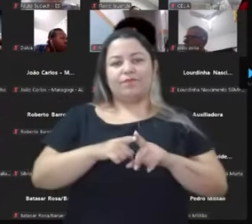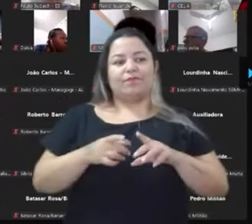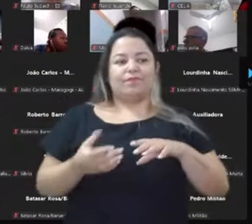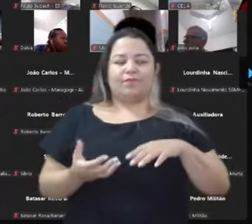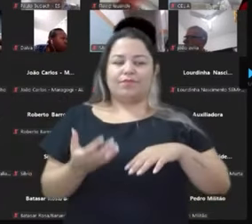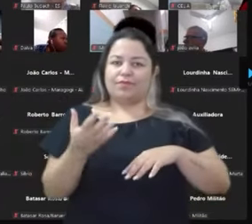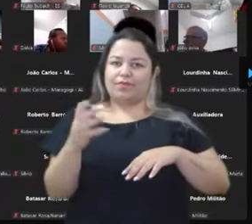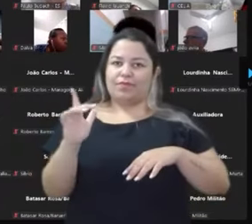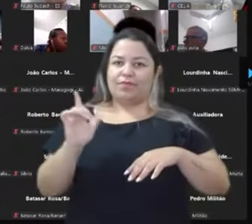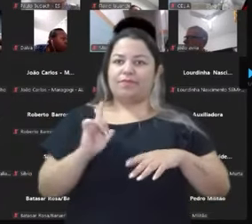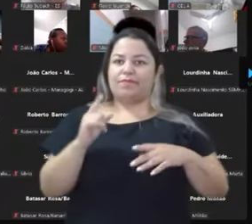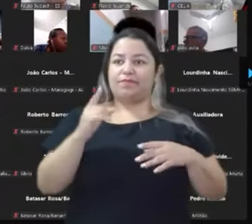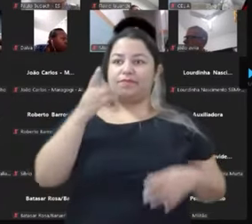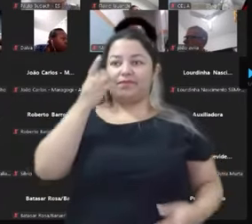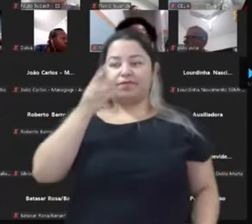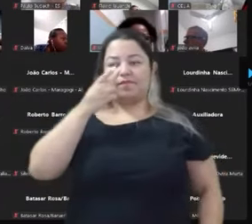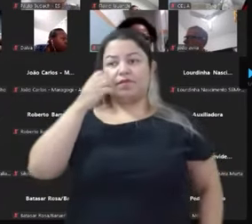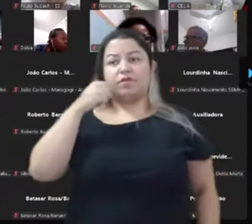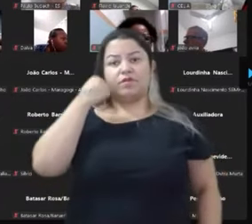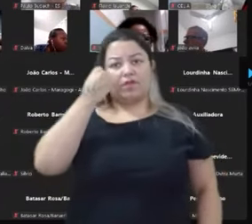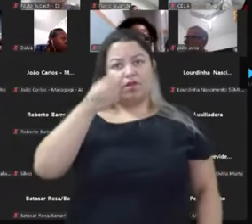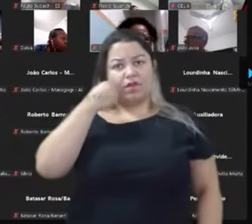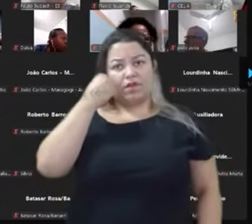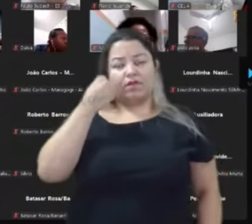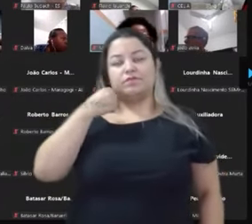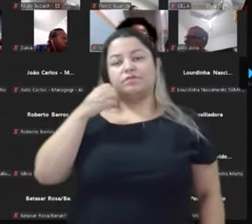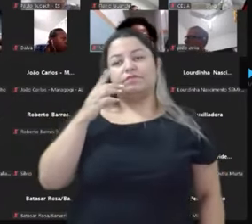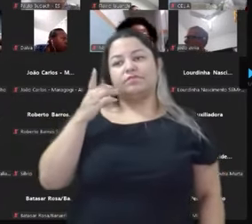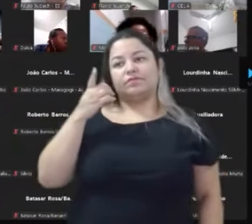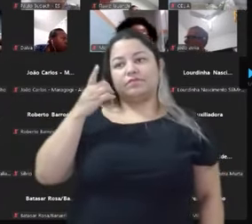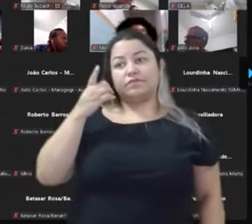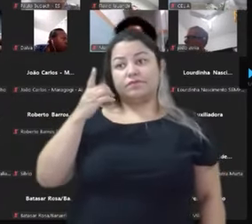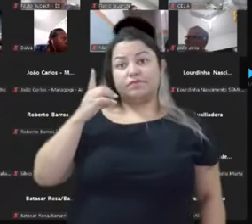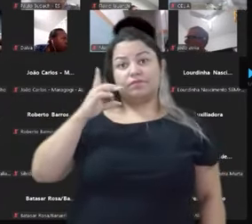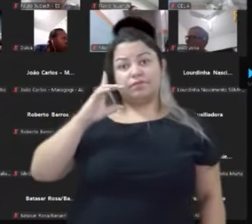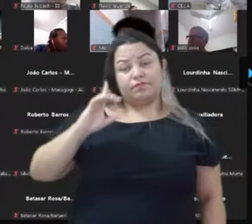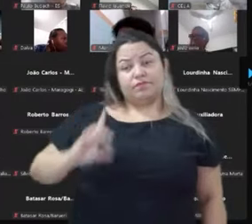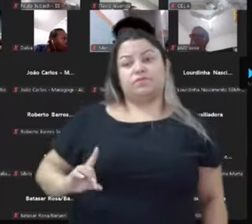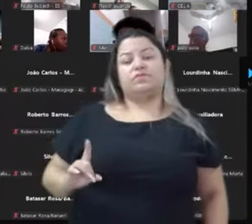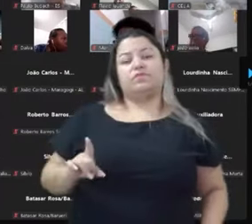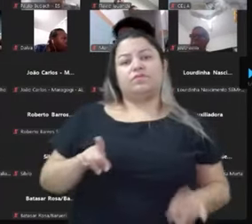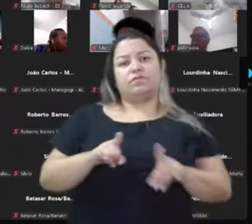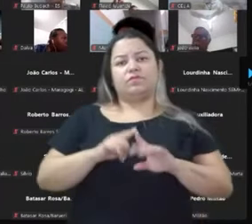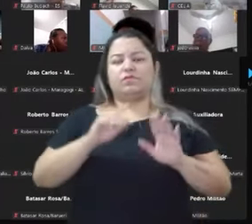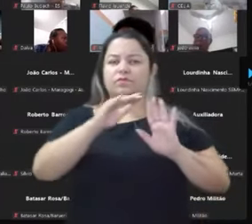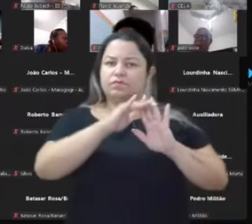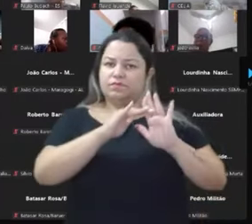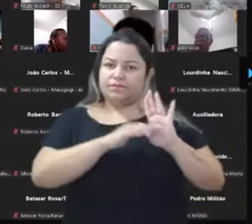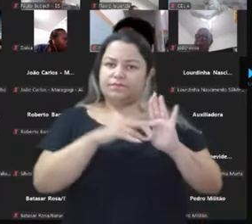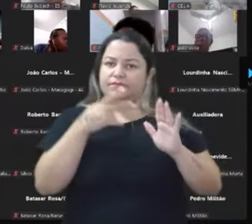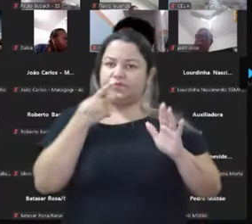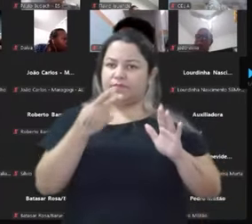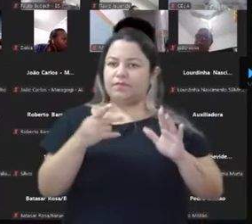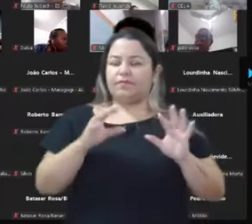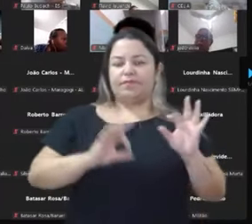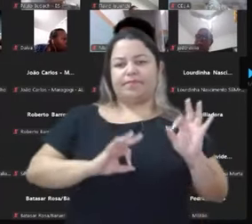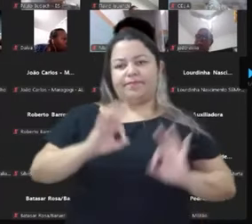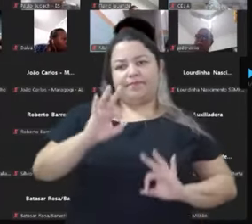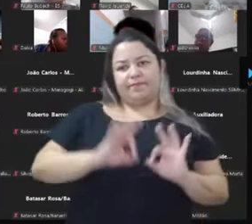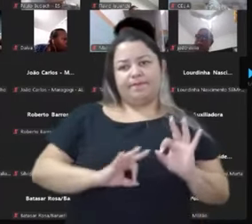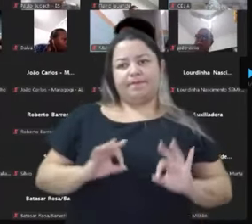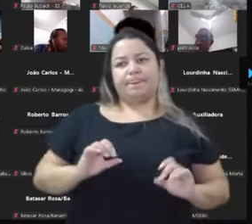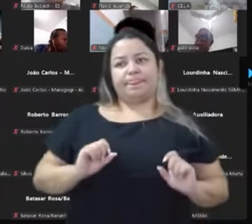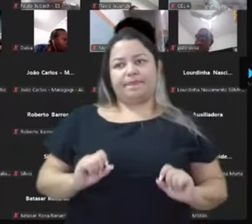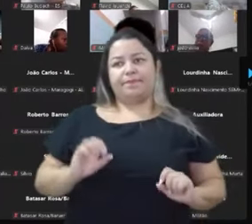para deputado e senador, a extrema direita geralmente nada de braçado. E é por isso que eu falo. A gente tem que começar a organizar aí a